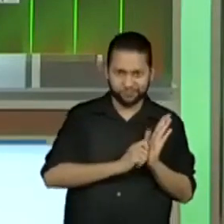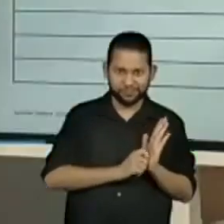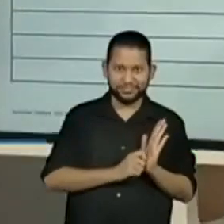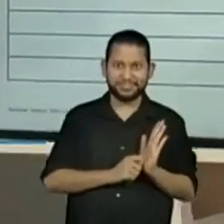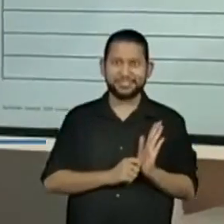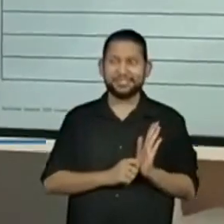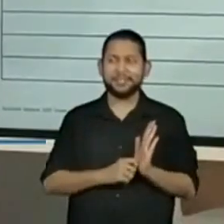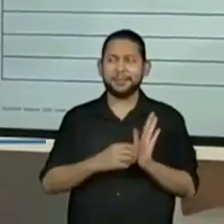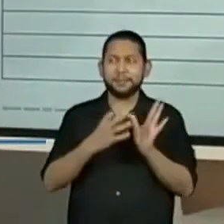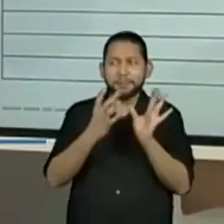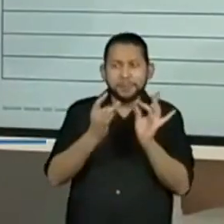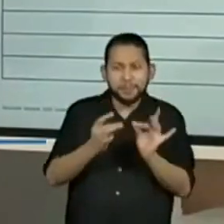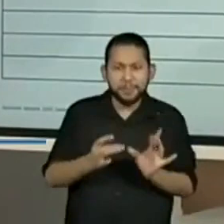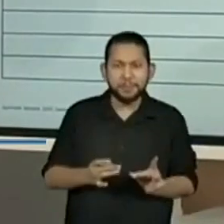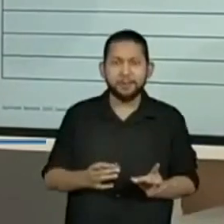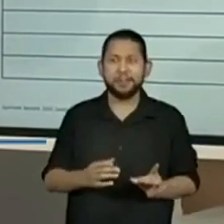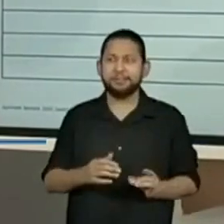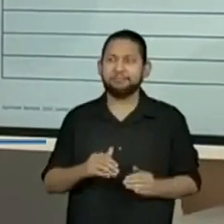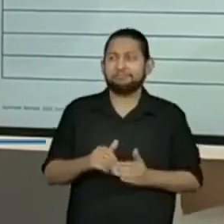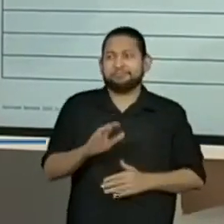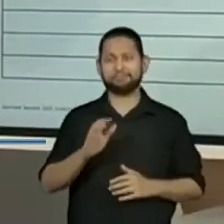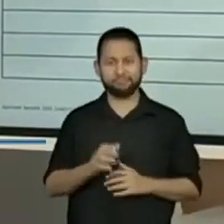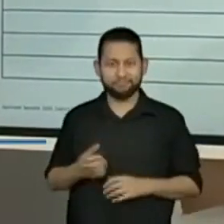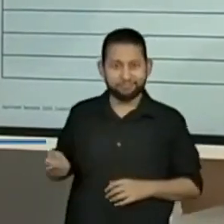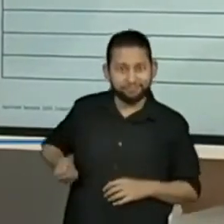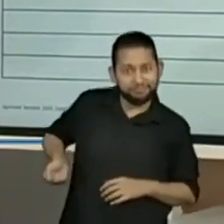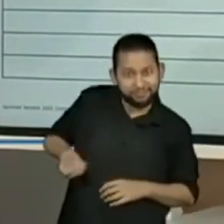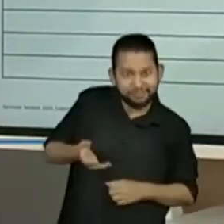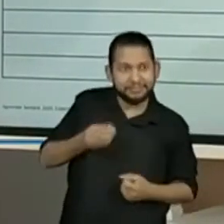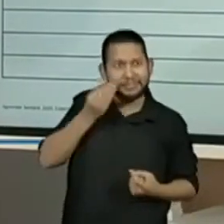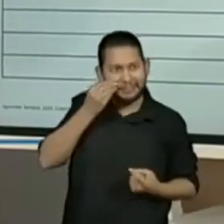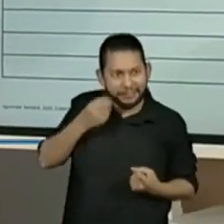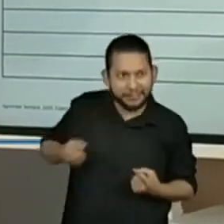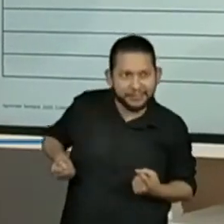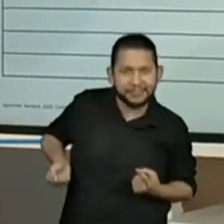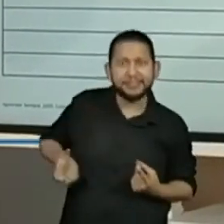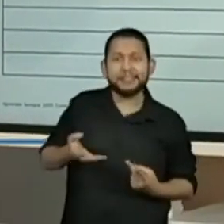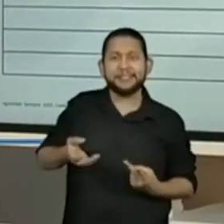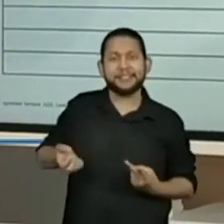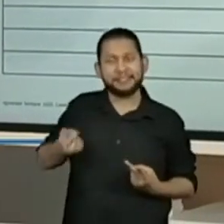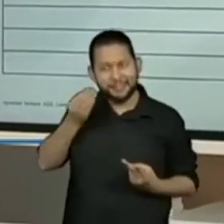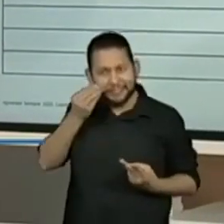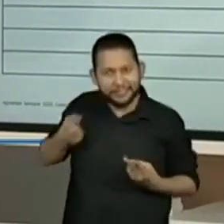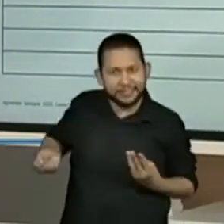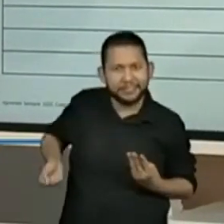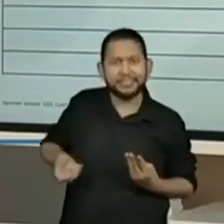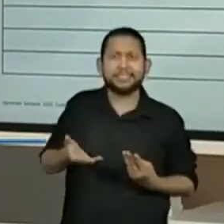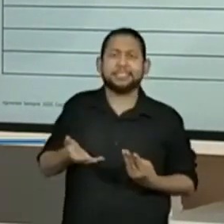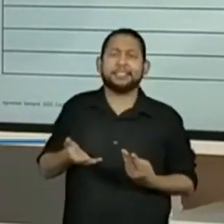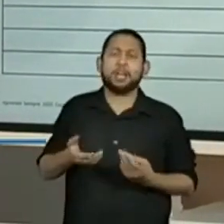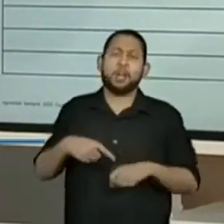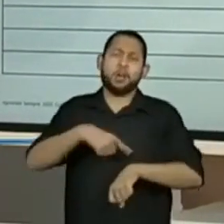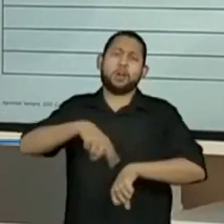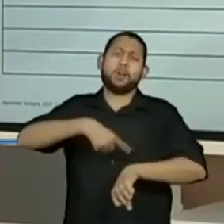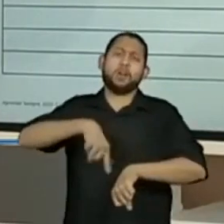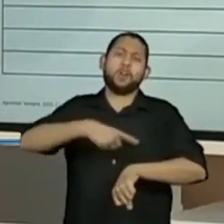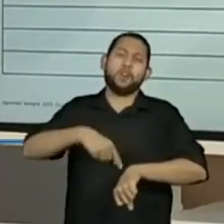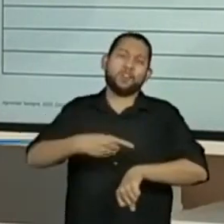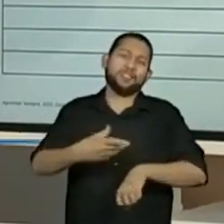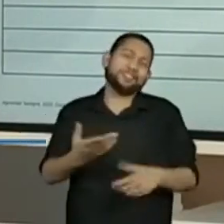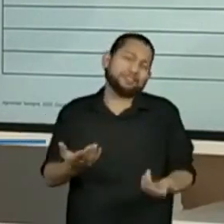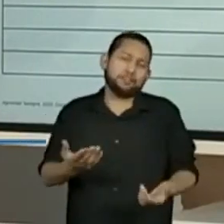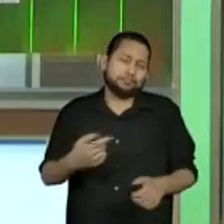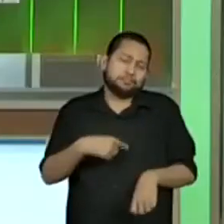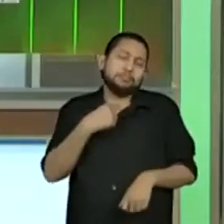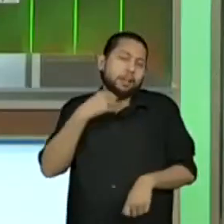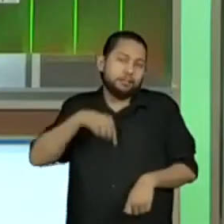investigação simplesmente jogando, porque gastaríamos aí um bom tempo fazendo isso. Poderia ser bem divertido, mas a